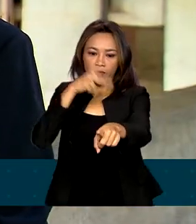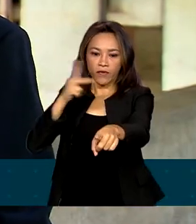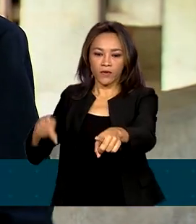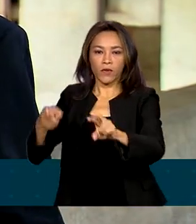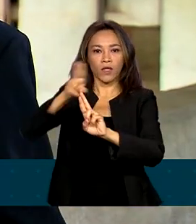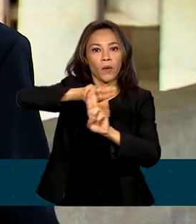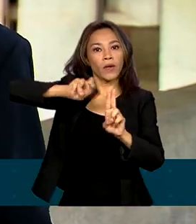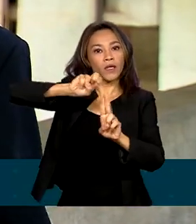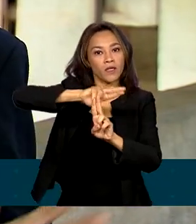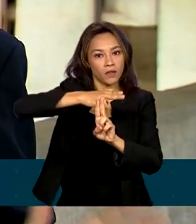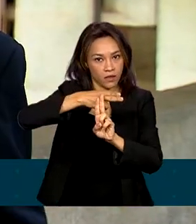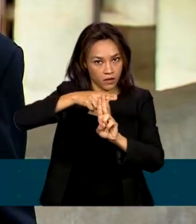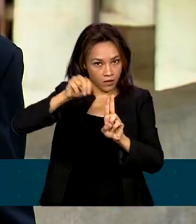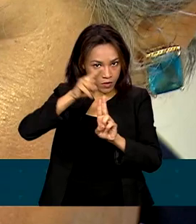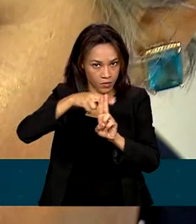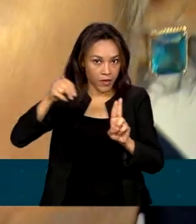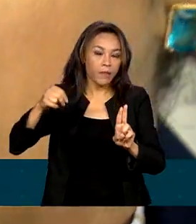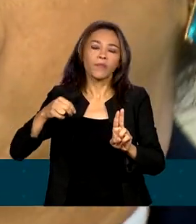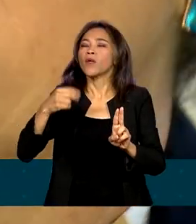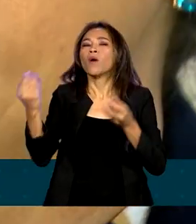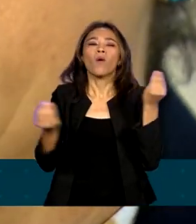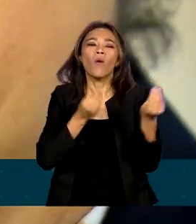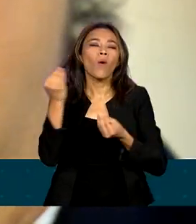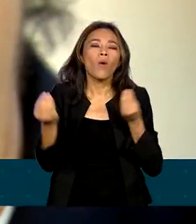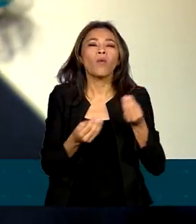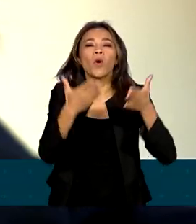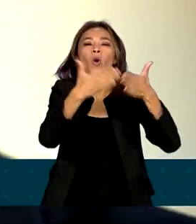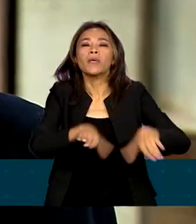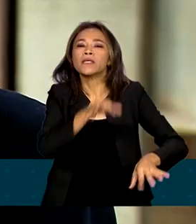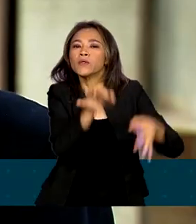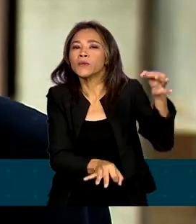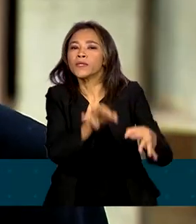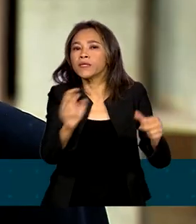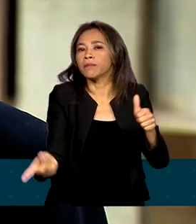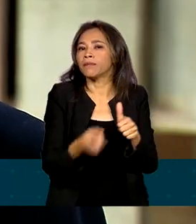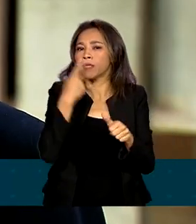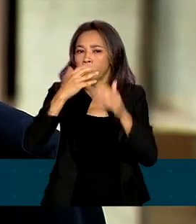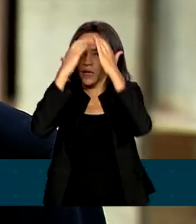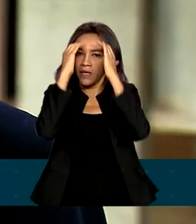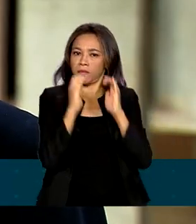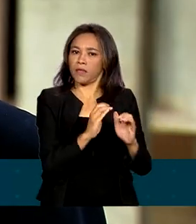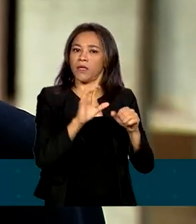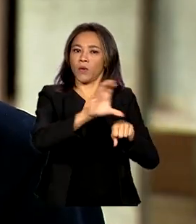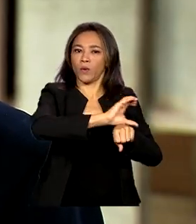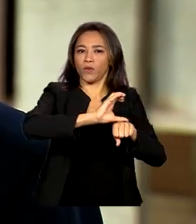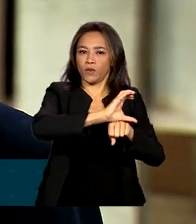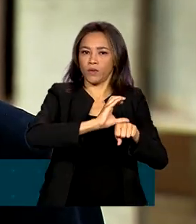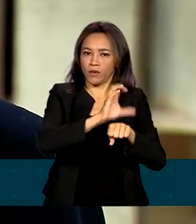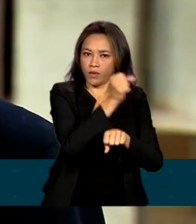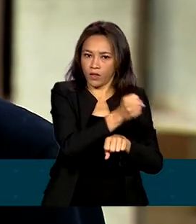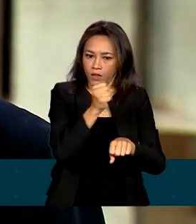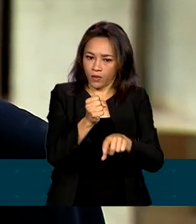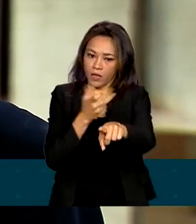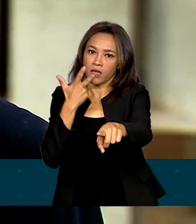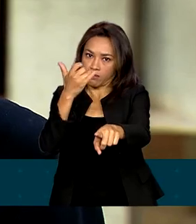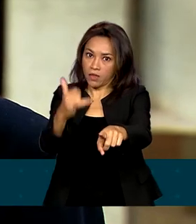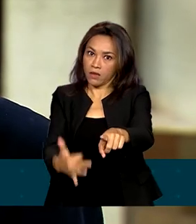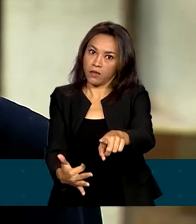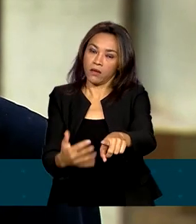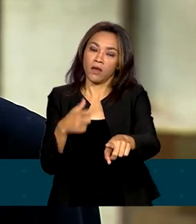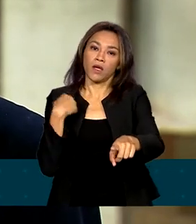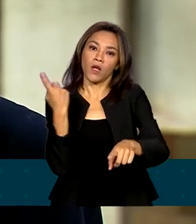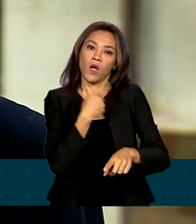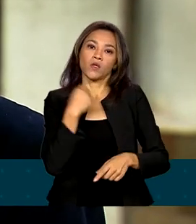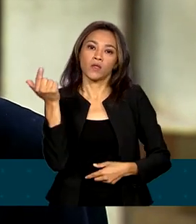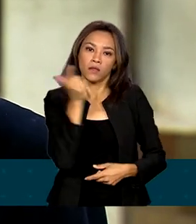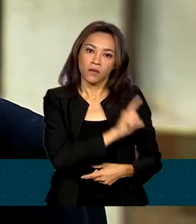caminho para reparar injustiças passa pela Constituição. Só cumprindo a Constituição de 88 é que a gente pode